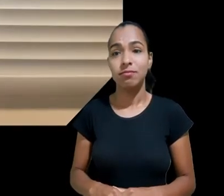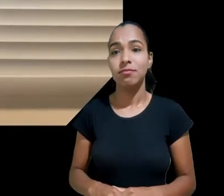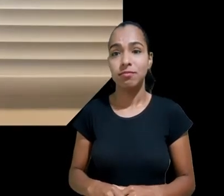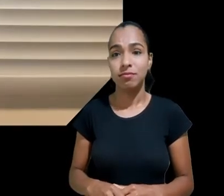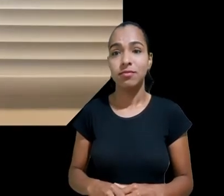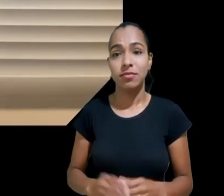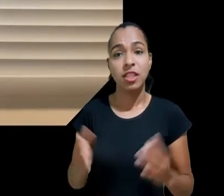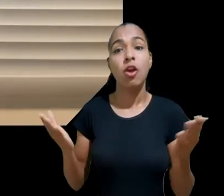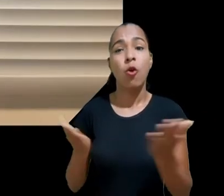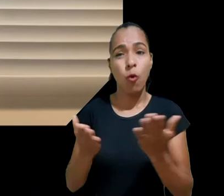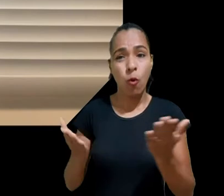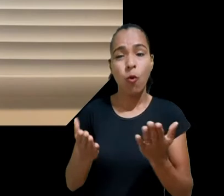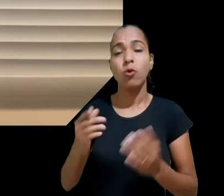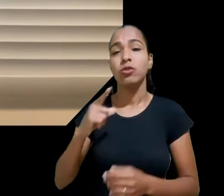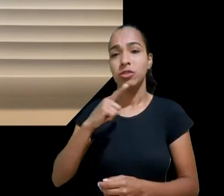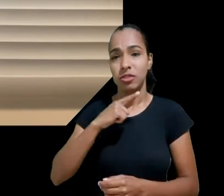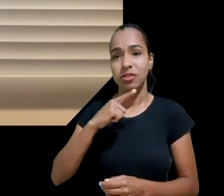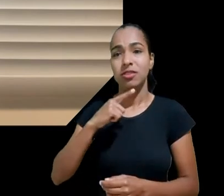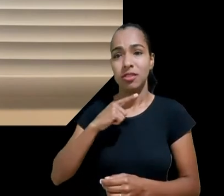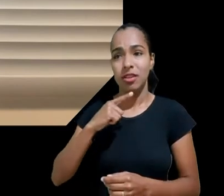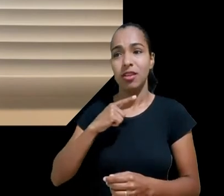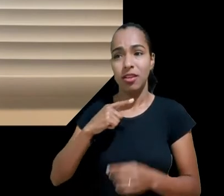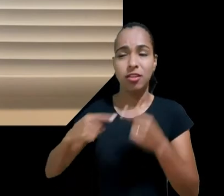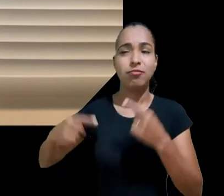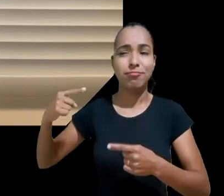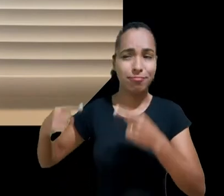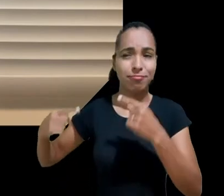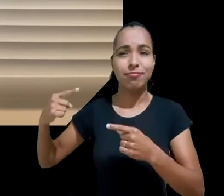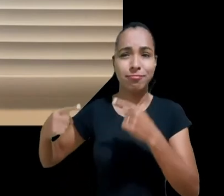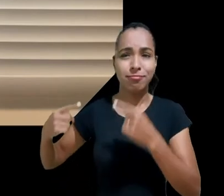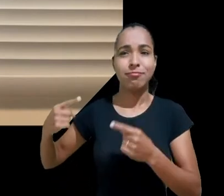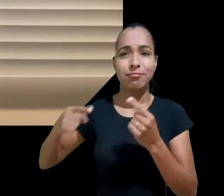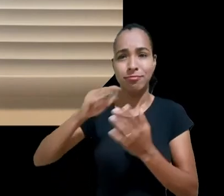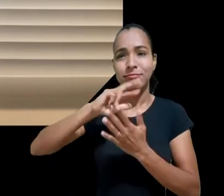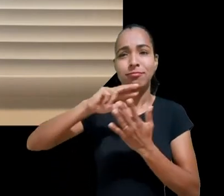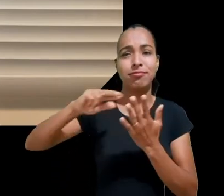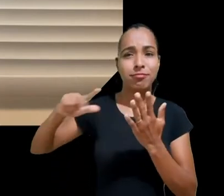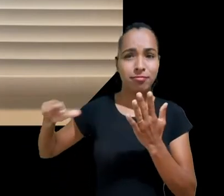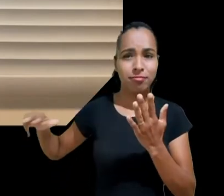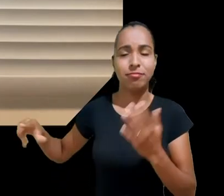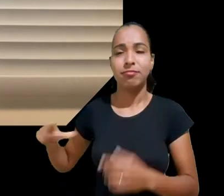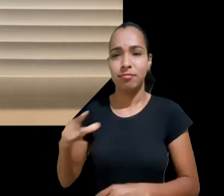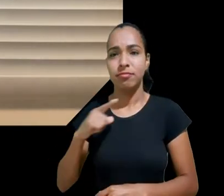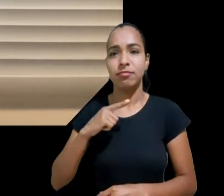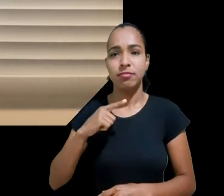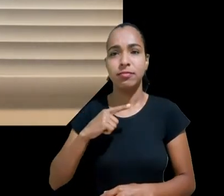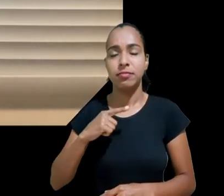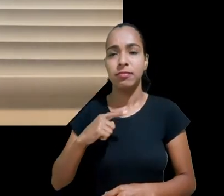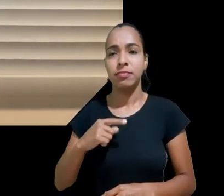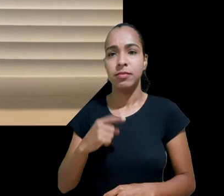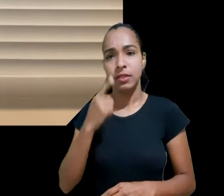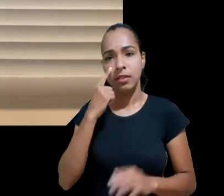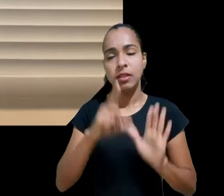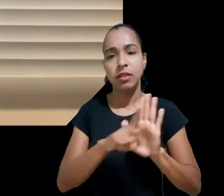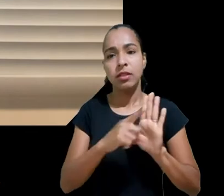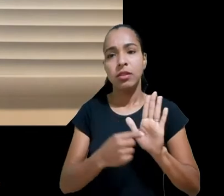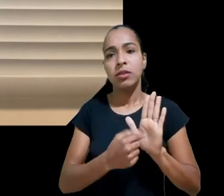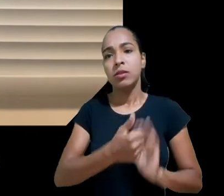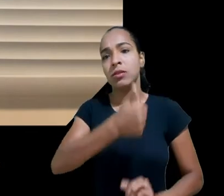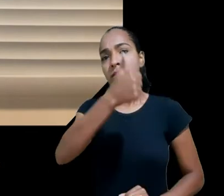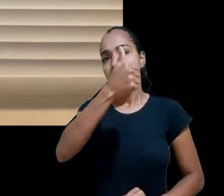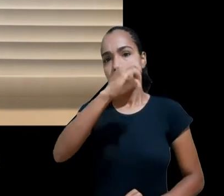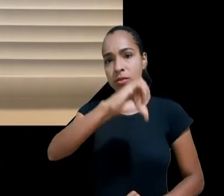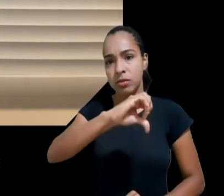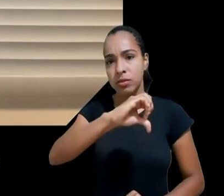leitura isolada do artigo 19, talvez a nossa conclusão seja a de que não é possível porque de